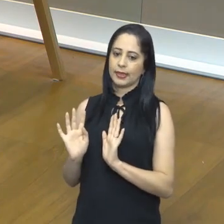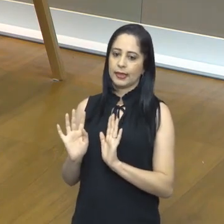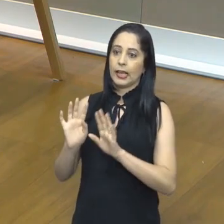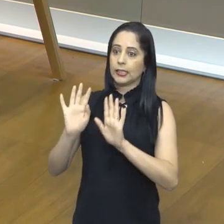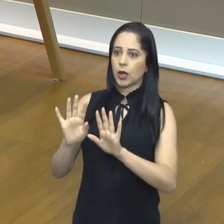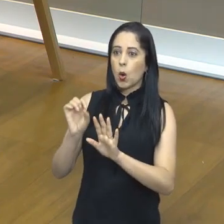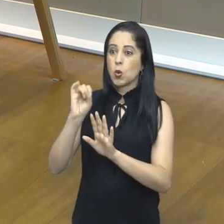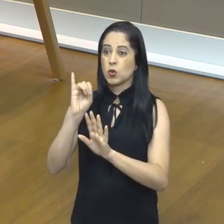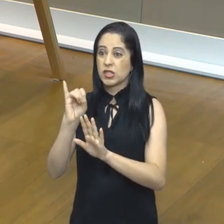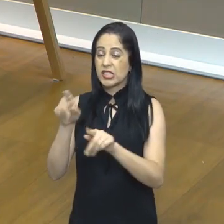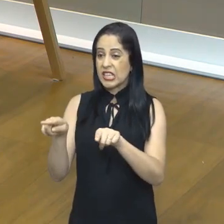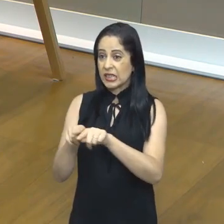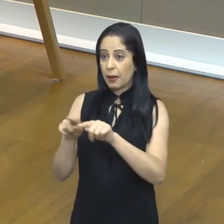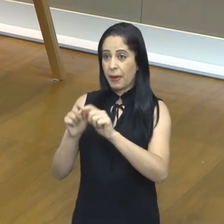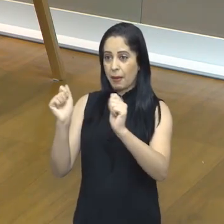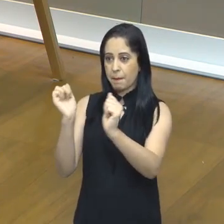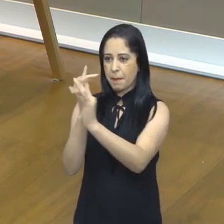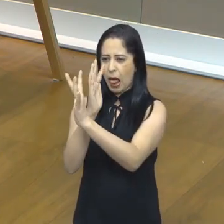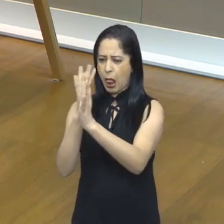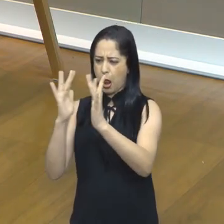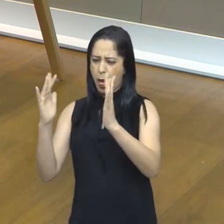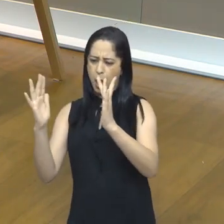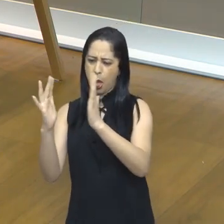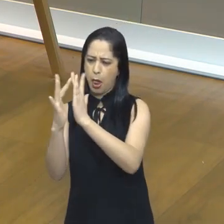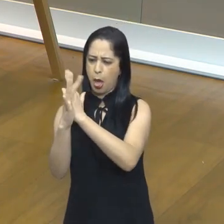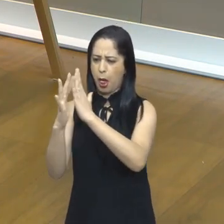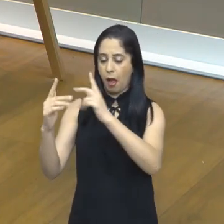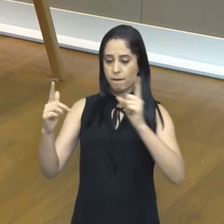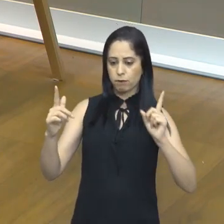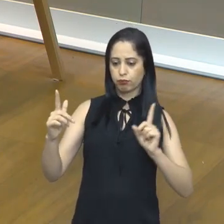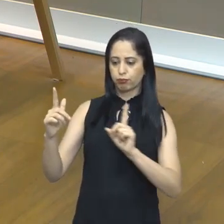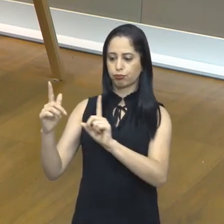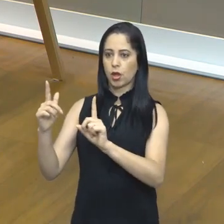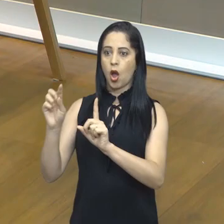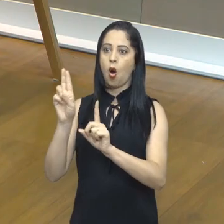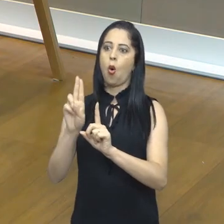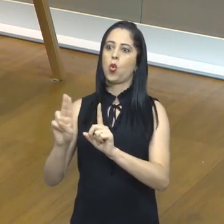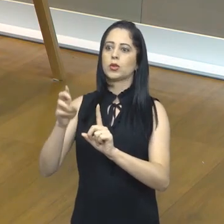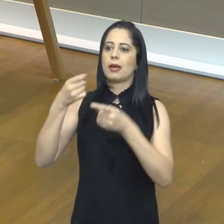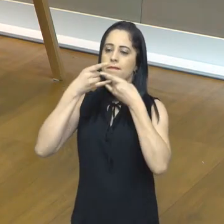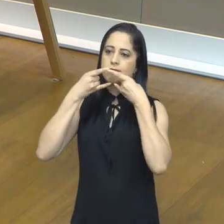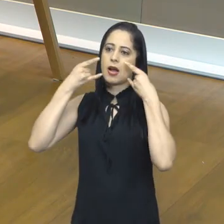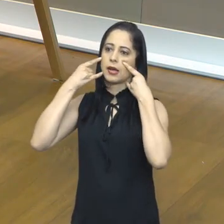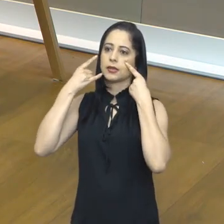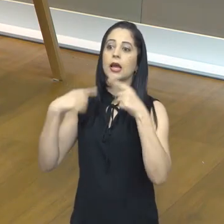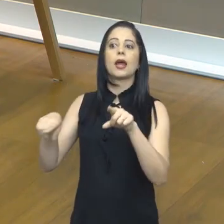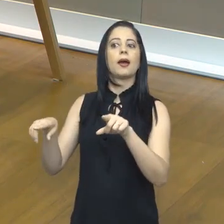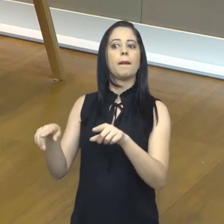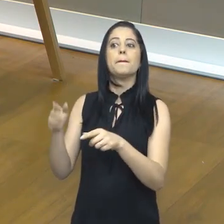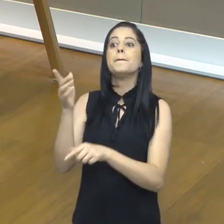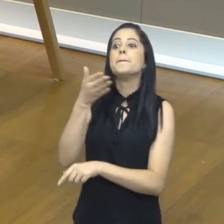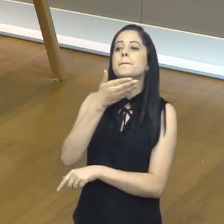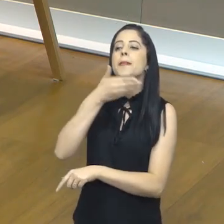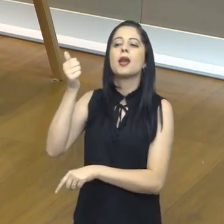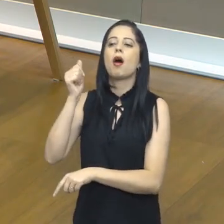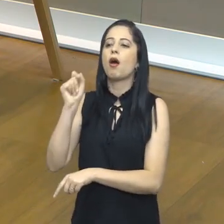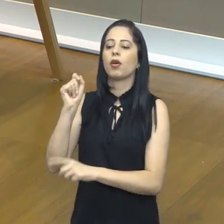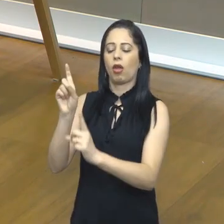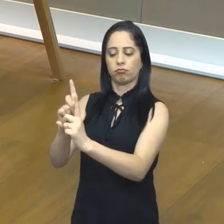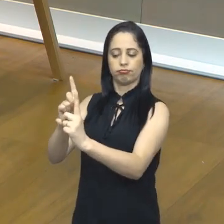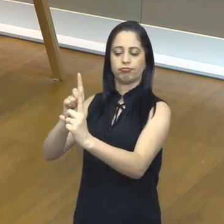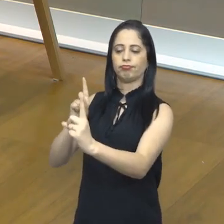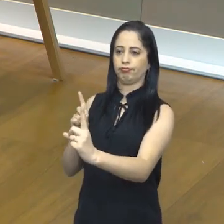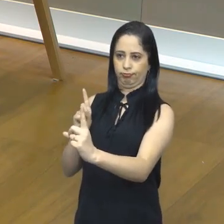principalmente nas aglomerações, utilizarem máscaras, de todas as pessoas, né? Evitar o contato social, sair de casa se